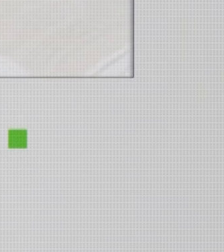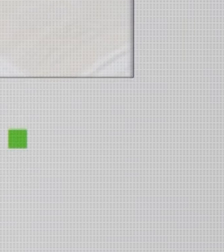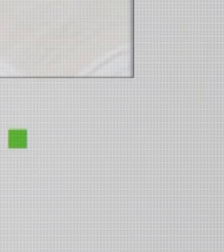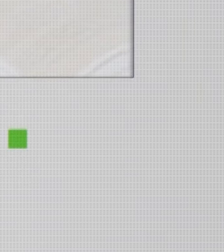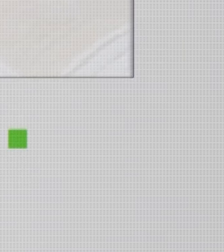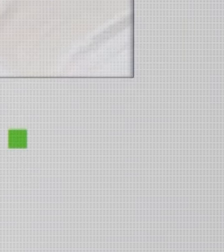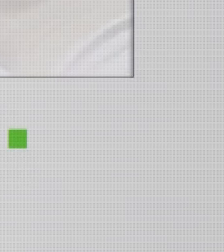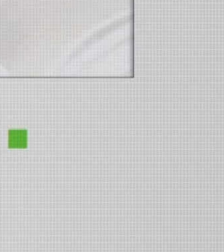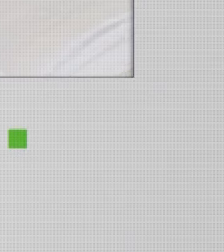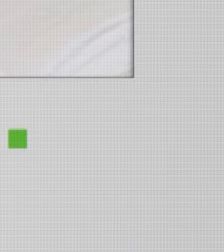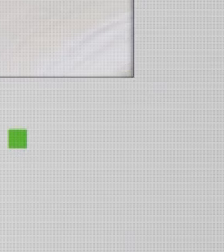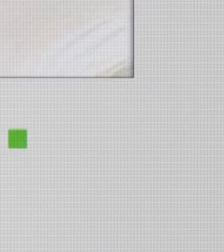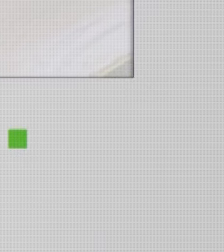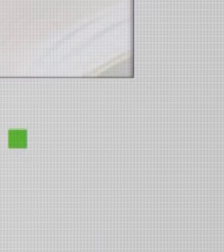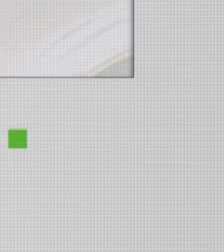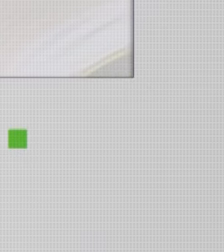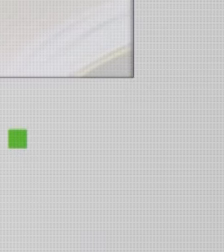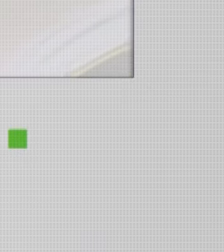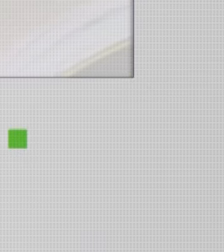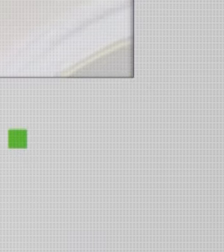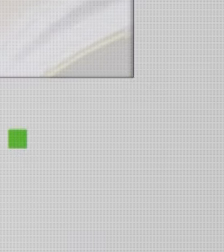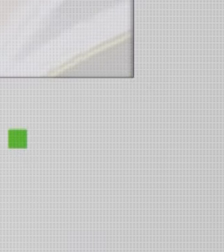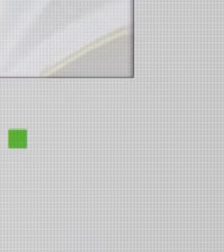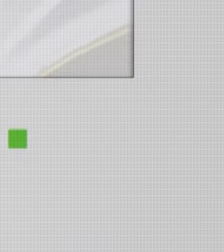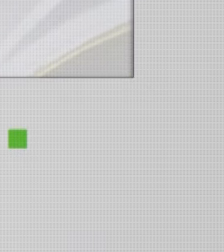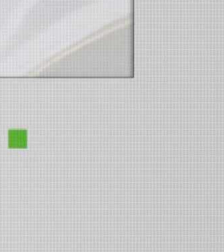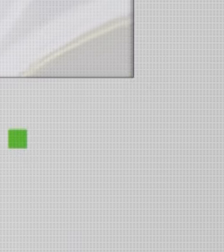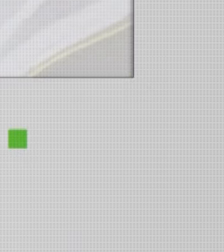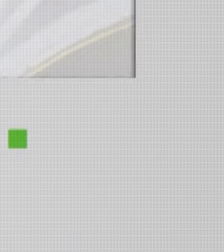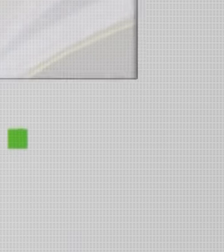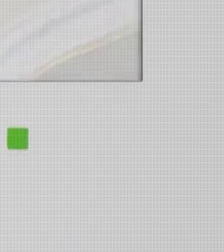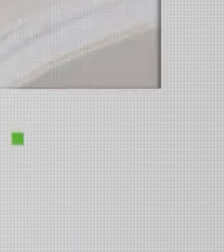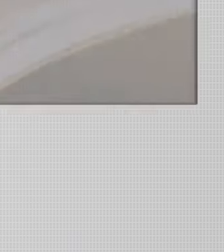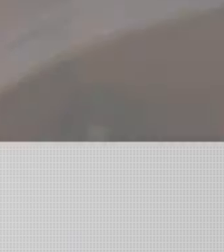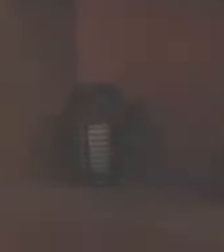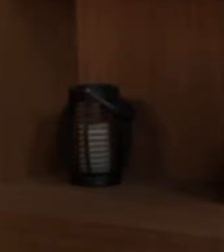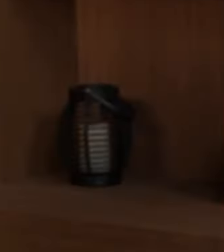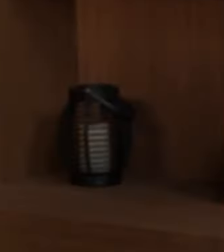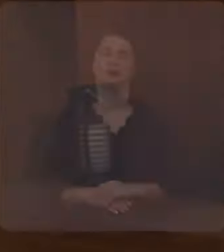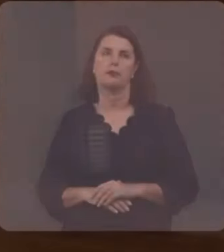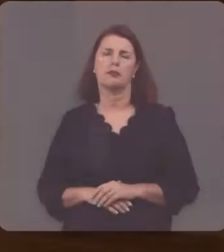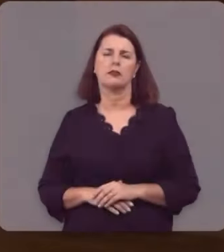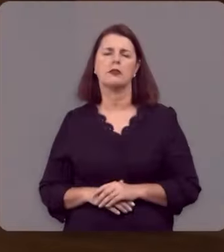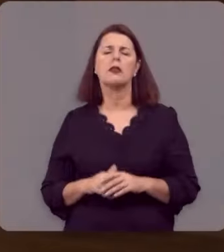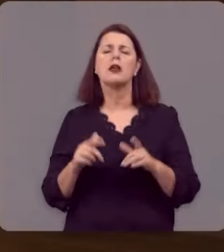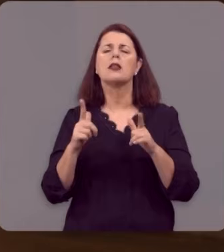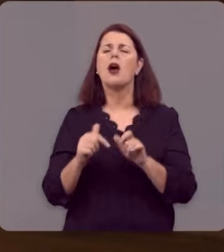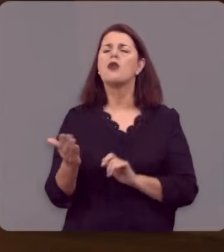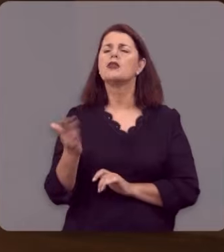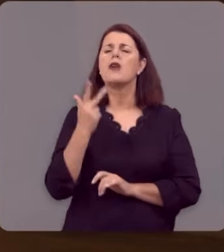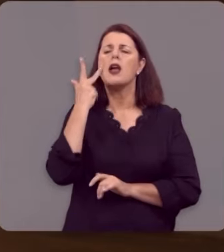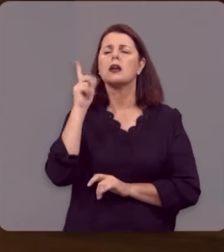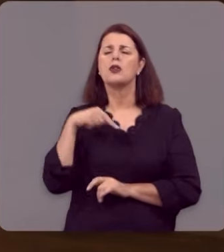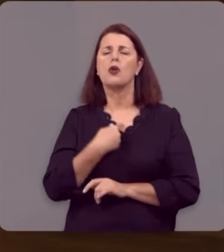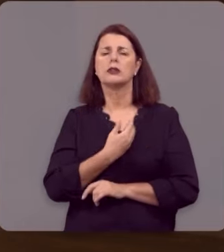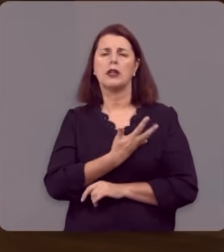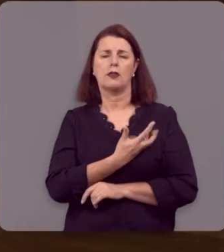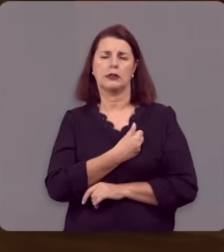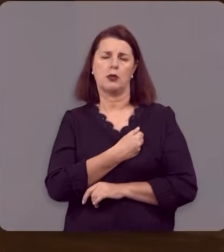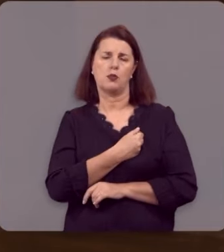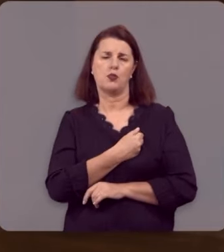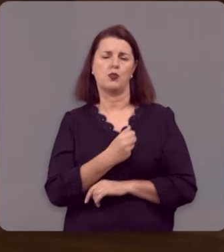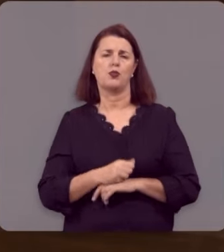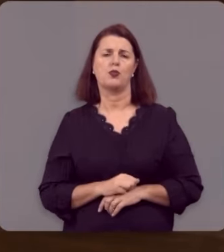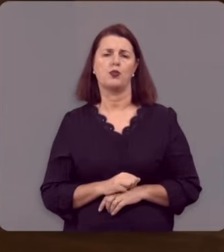E aos que justificou, a esses também glorificou. De onde procede a nossa salvação?